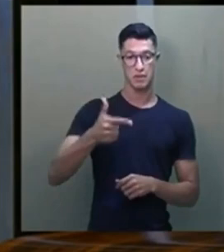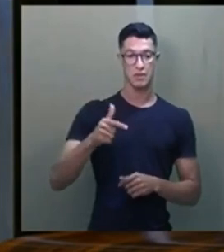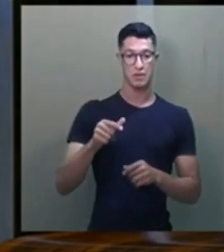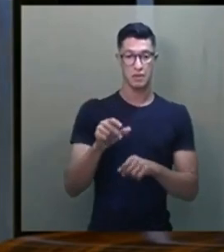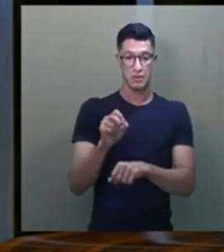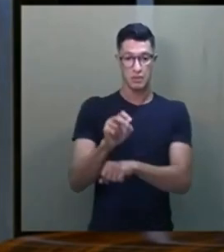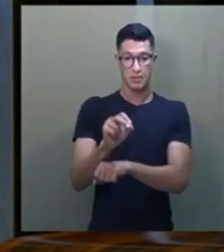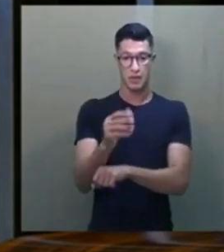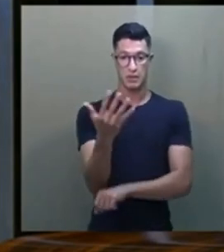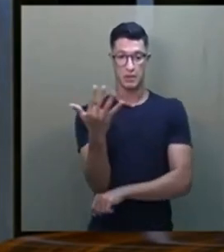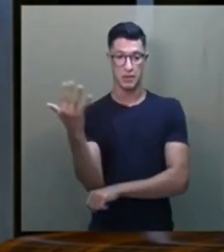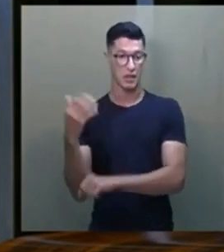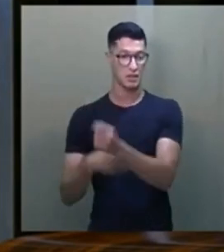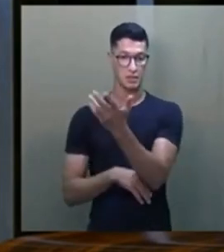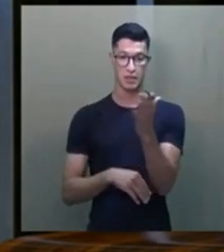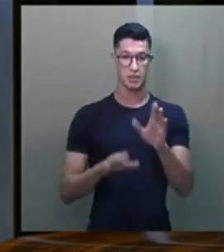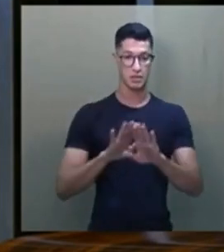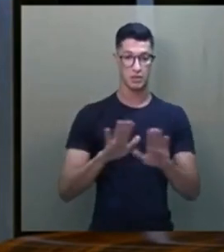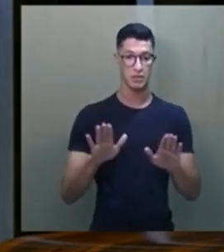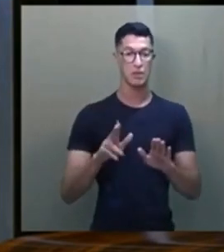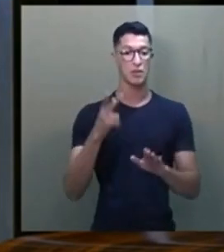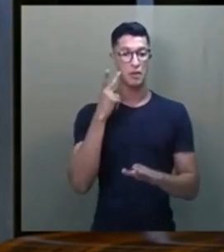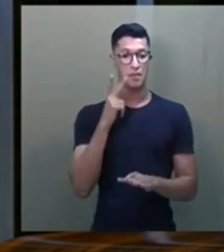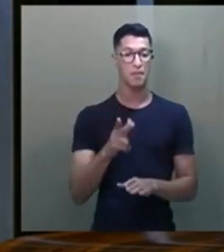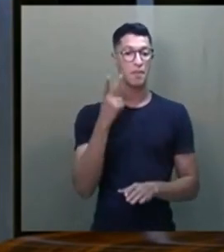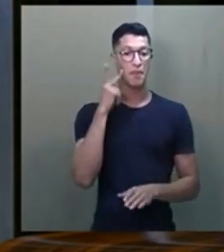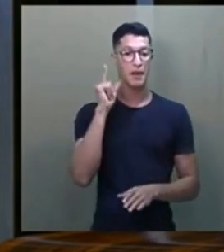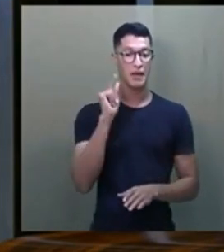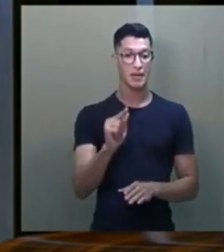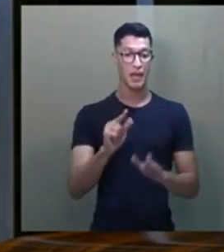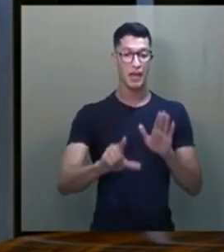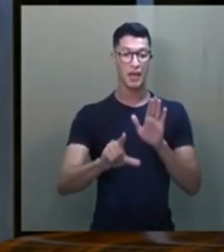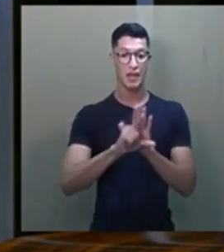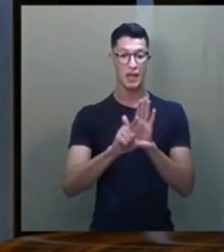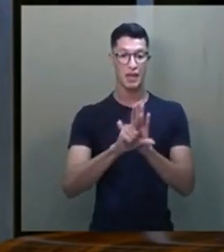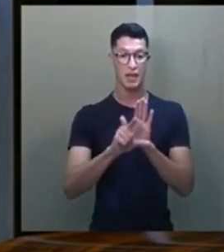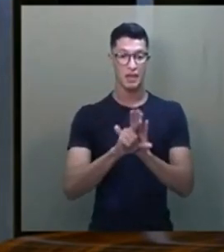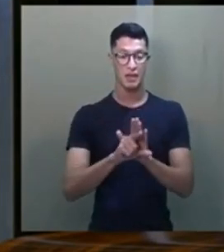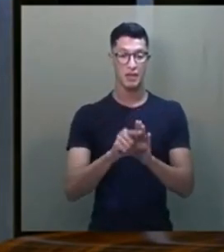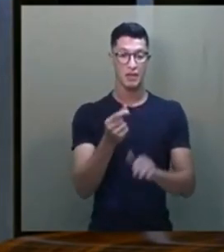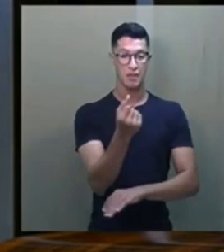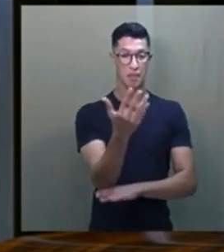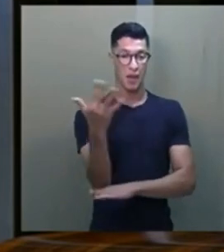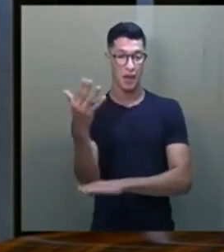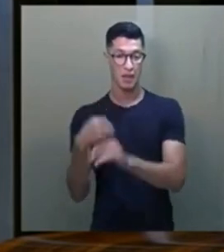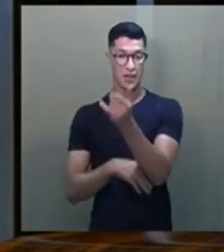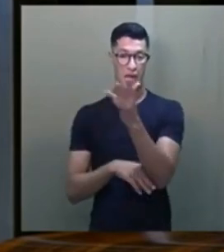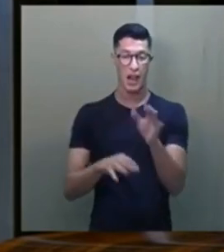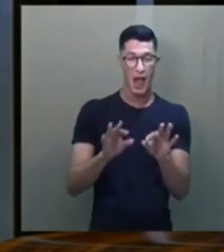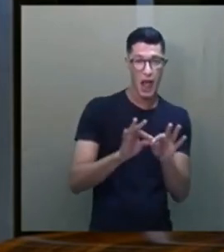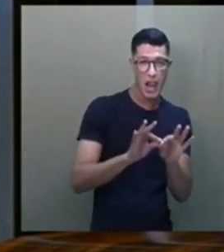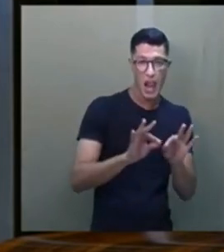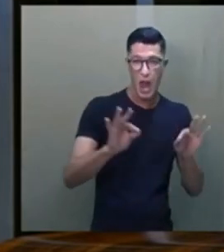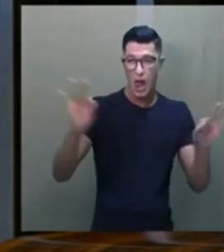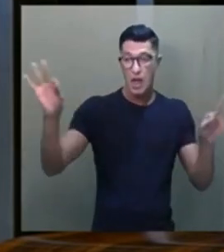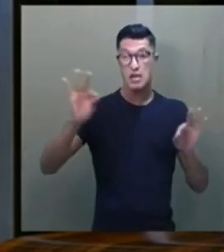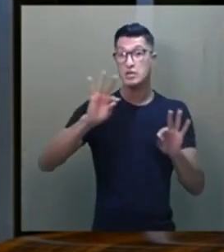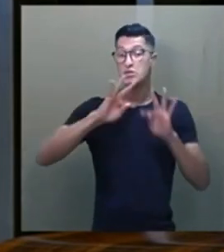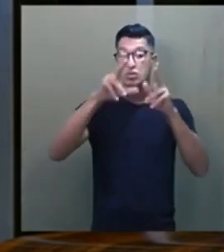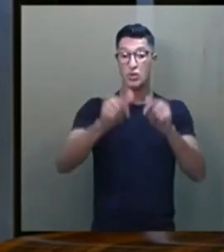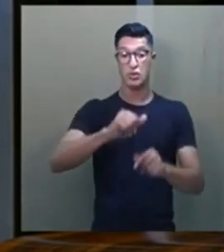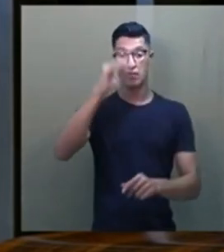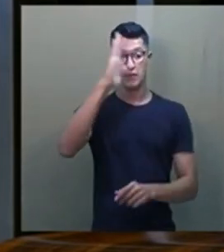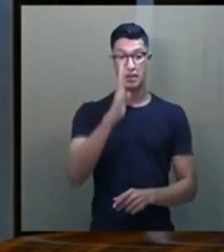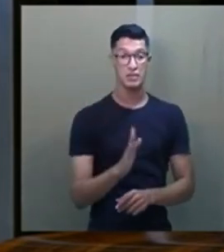plantio da cannabis. Para que legalizar plantio em larga escala em todo o Brasil?